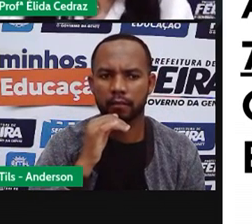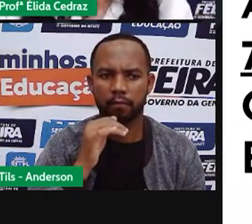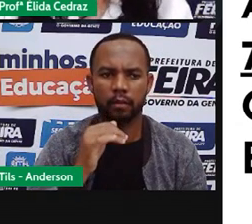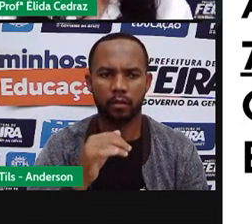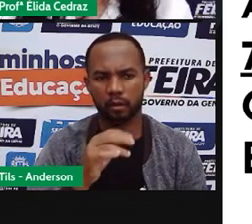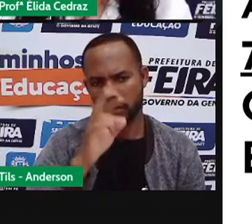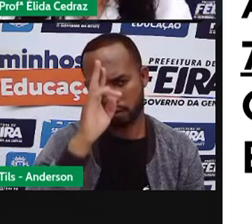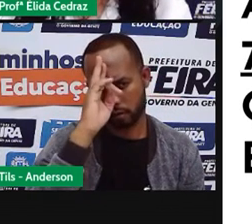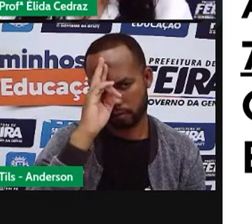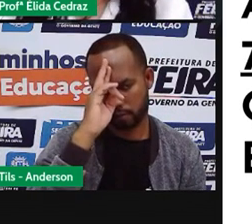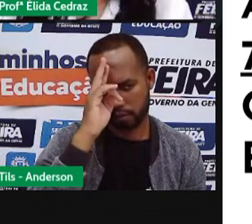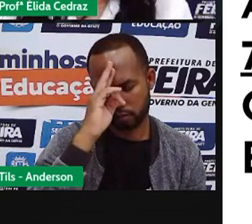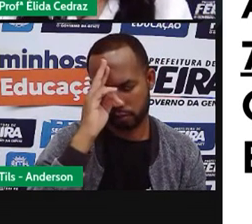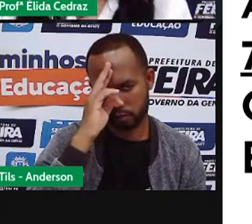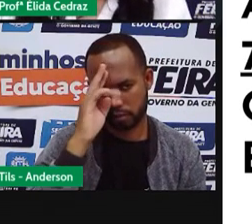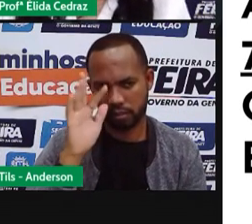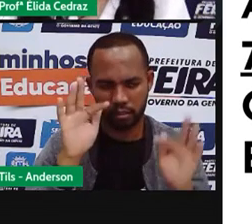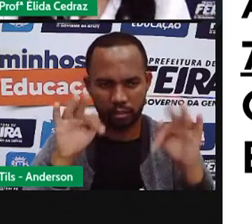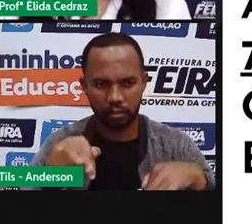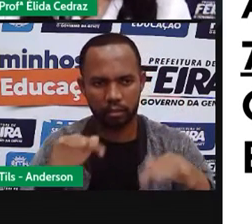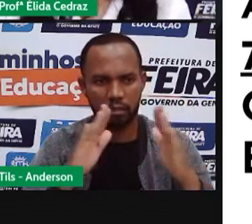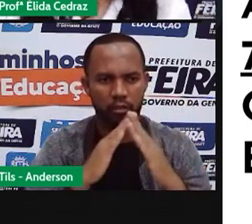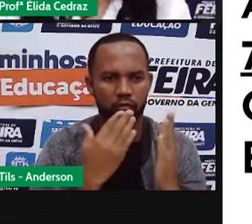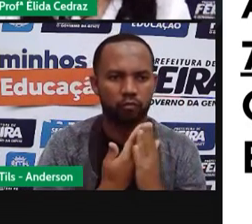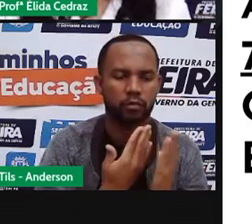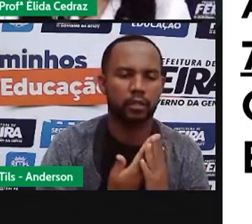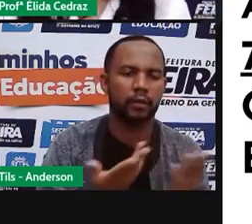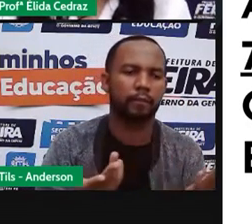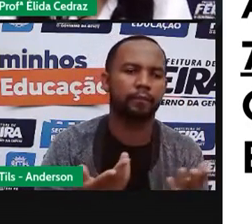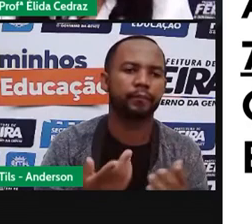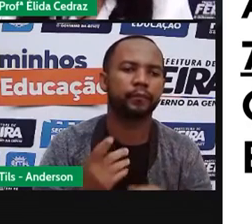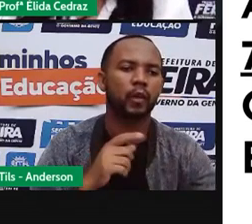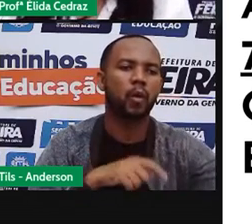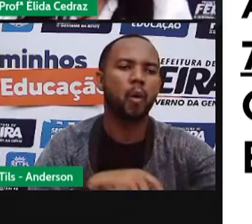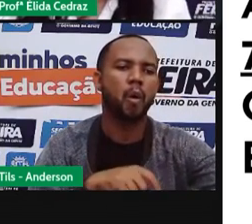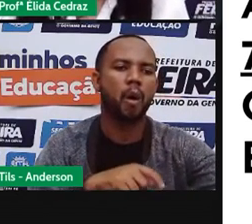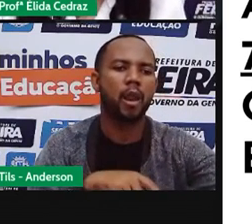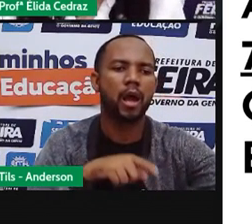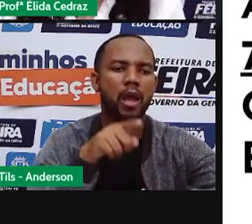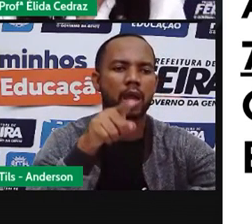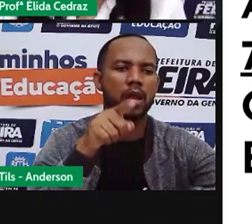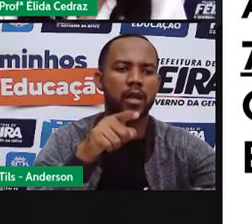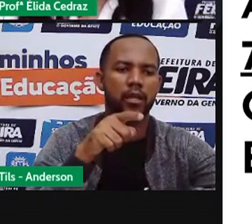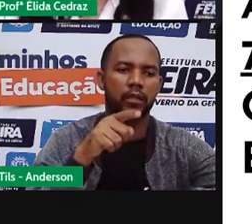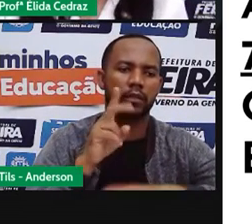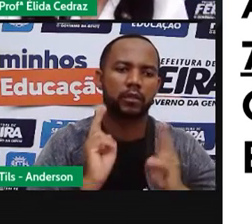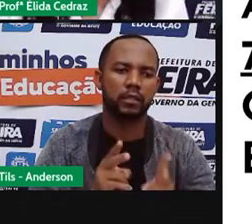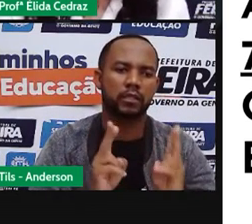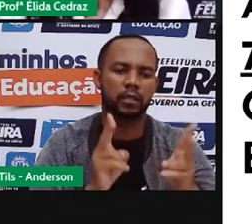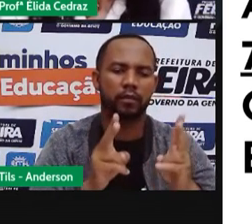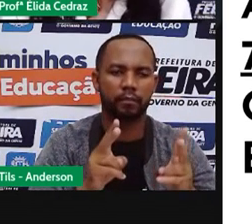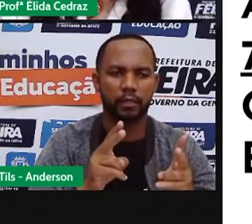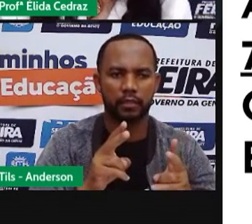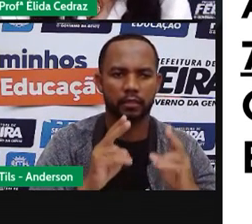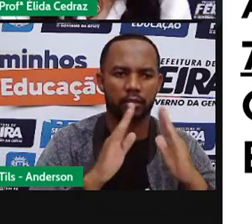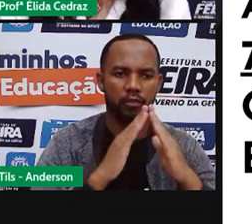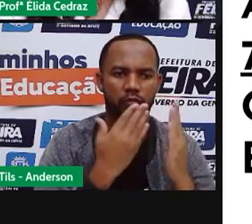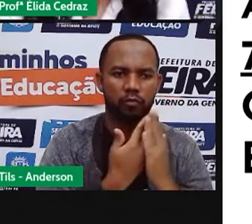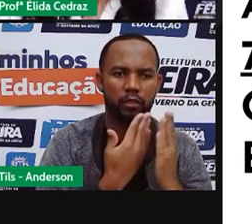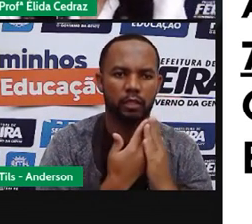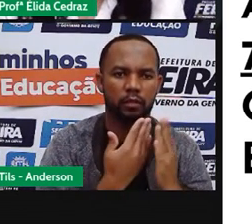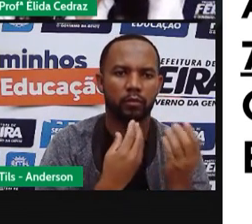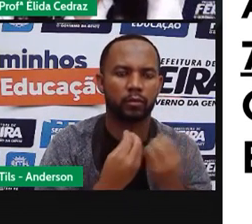quantas horas Arthur costumava ficar na escola quantas horas ele ficava lá vamos conferir